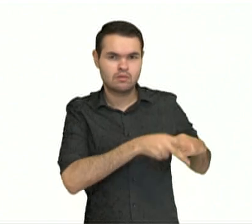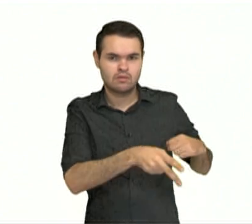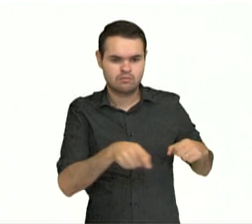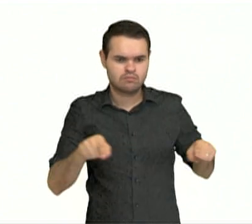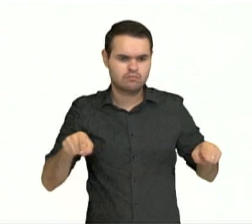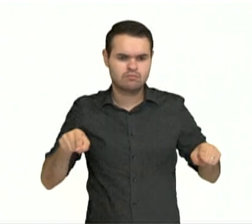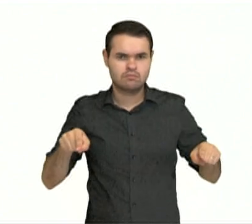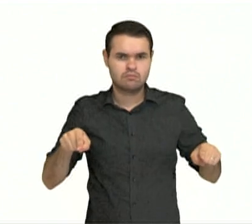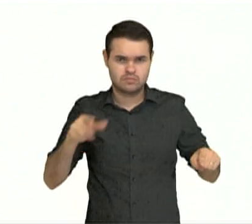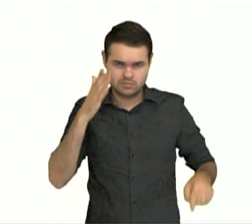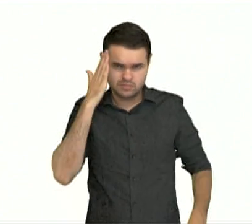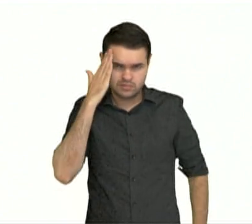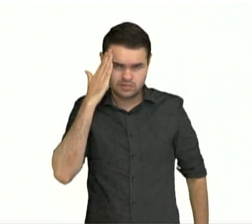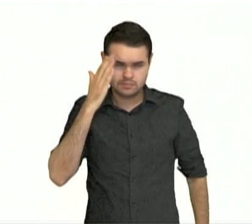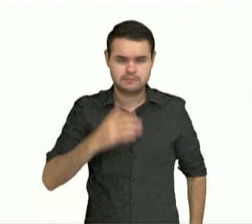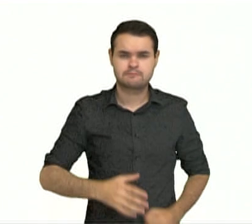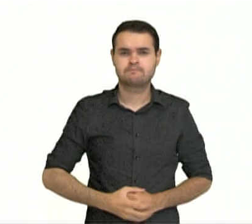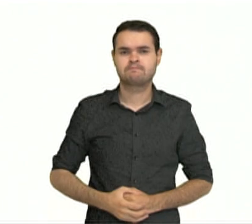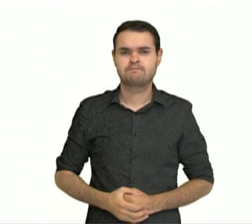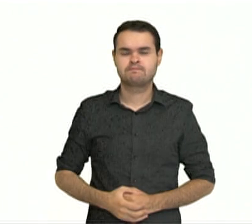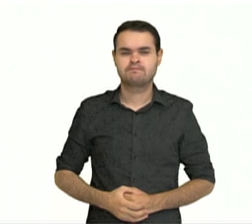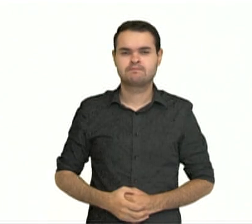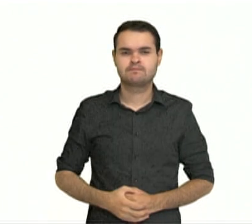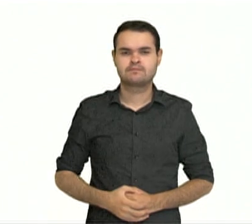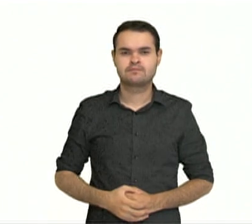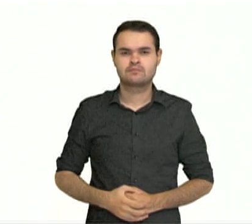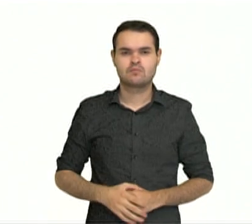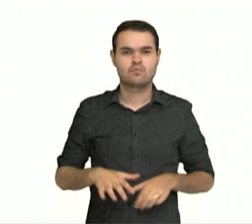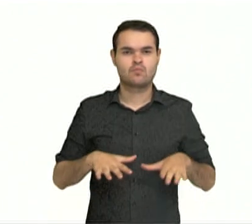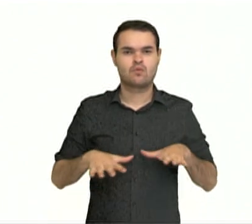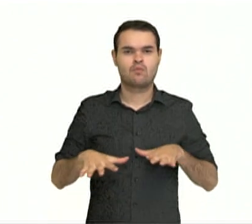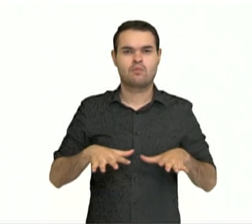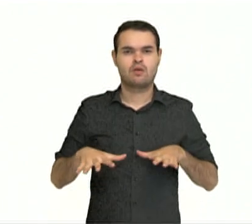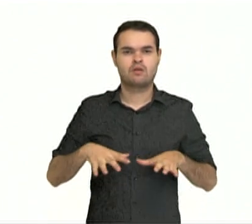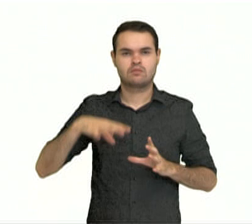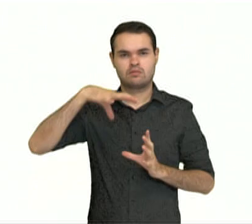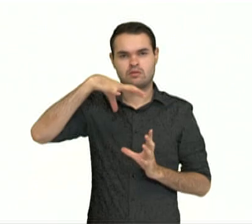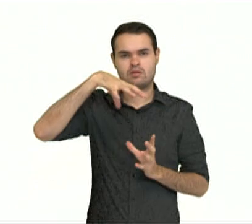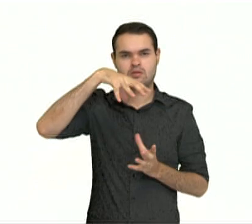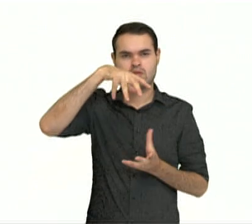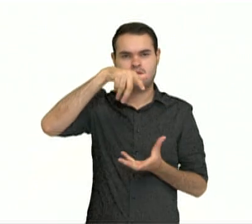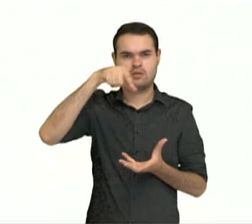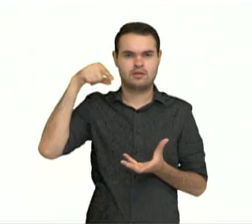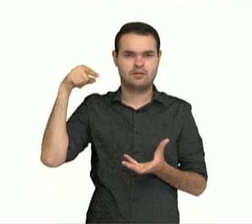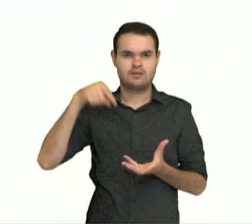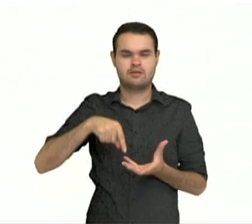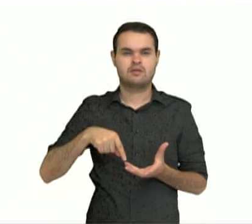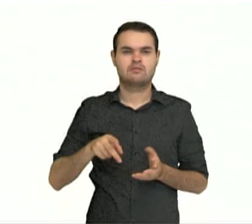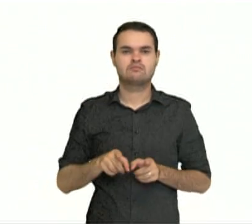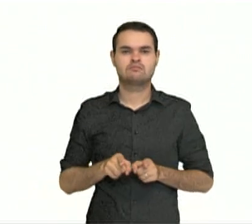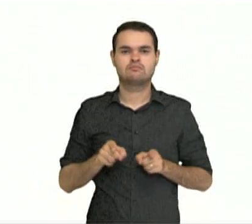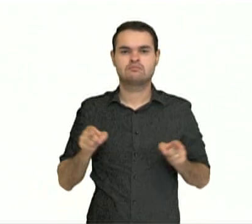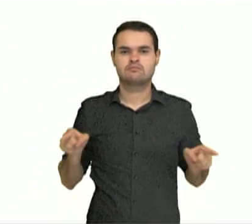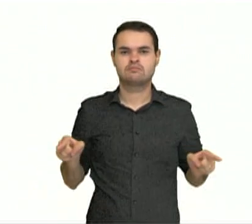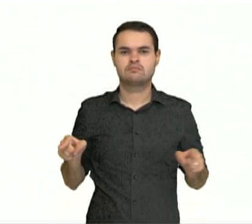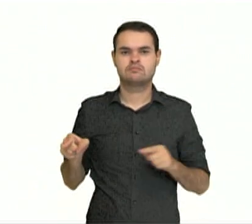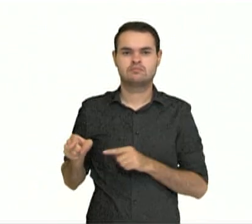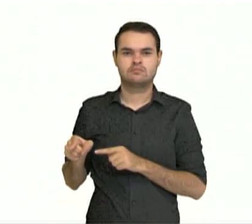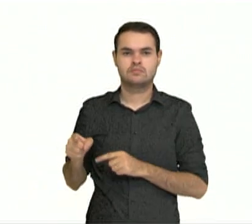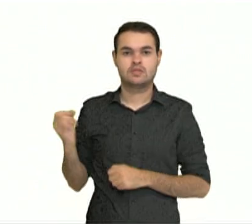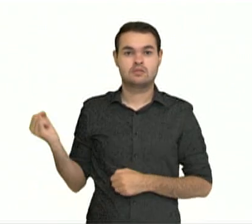translação? Então lembrando o que é o movimento da Terra e qual é a importância. Os movimentos são